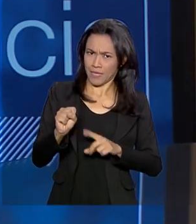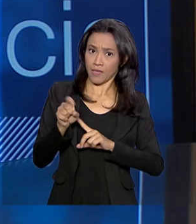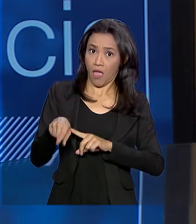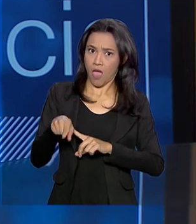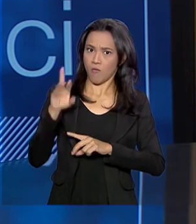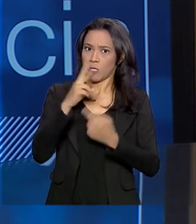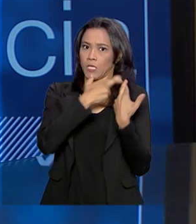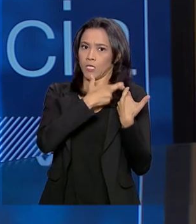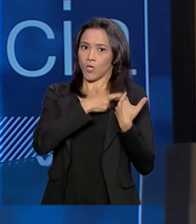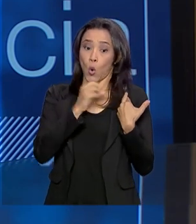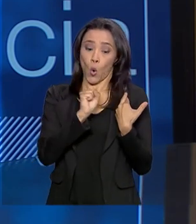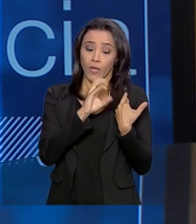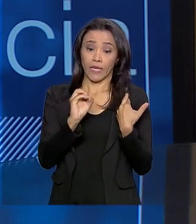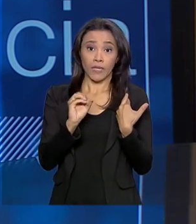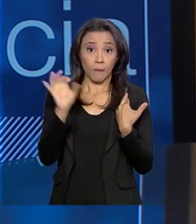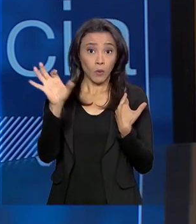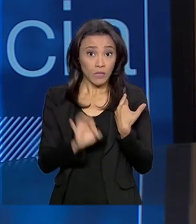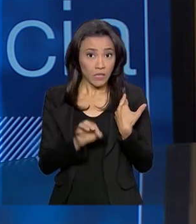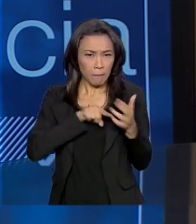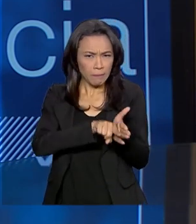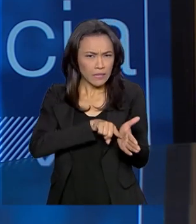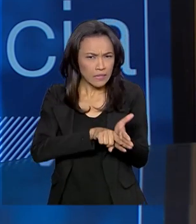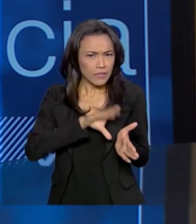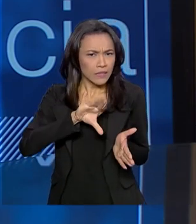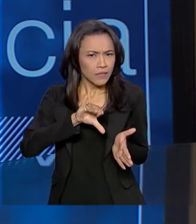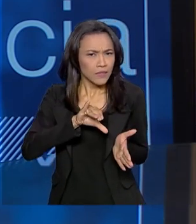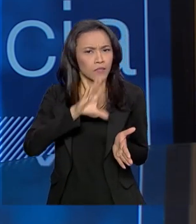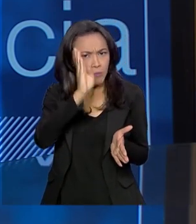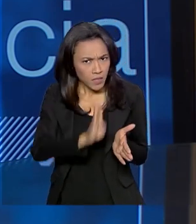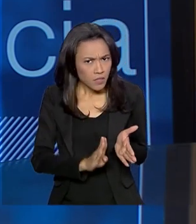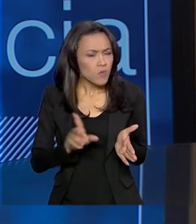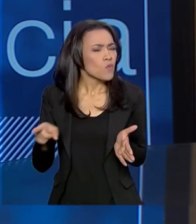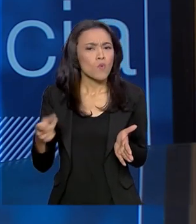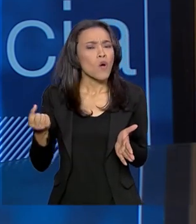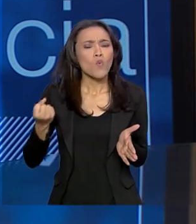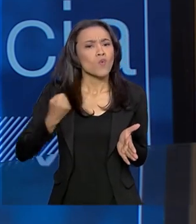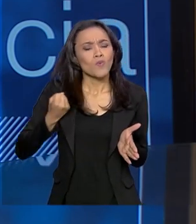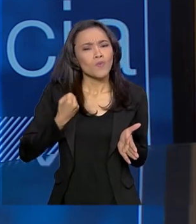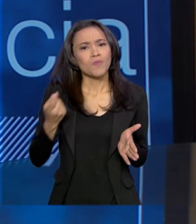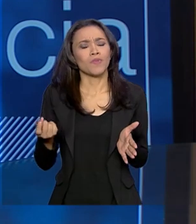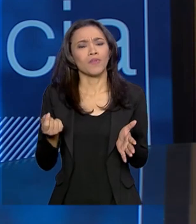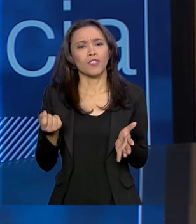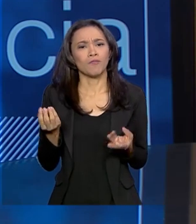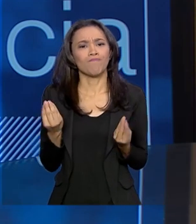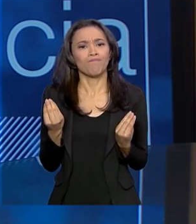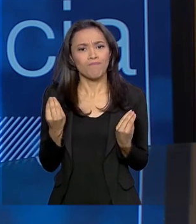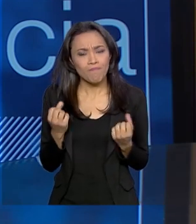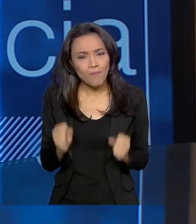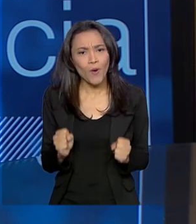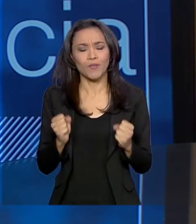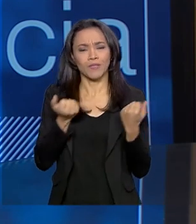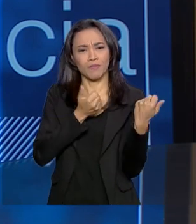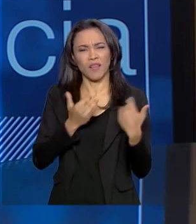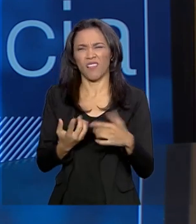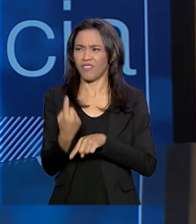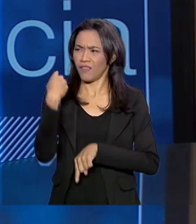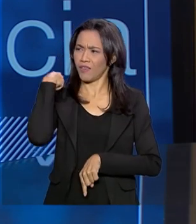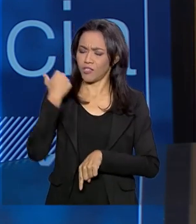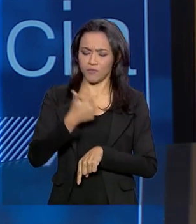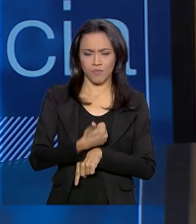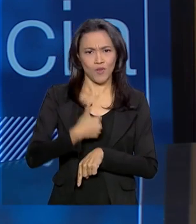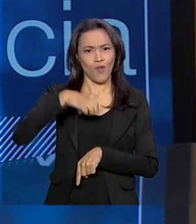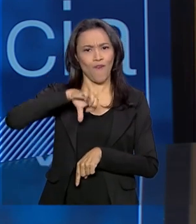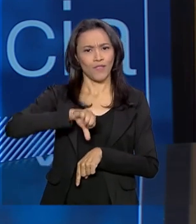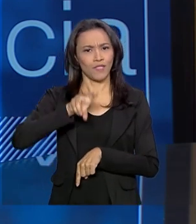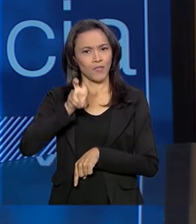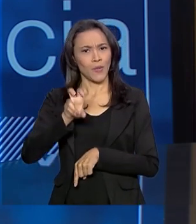científica brasileira. Que números que a gente pode destacar nesse trabalho da CAPES desde 1951,